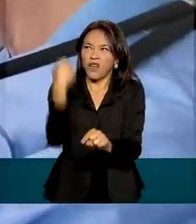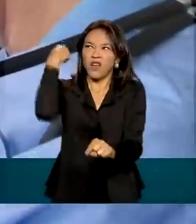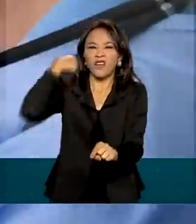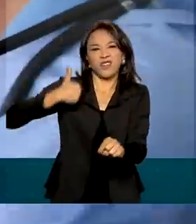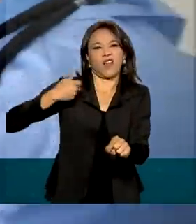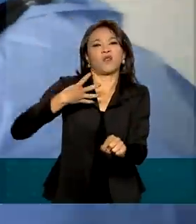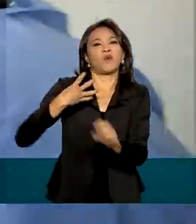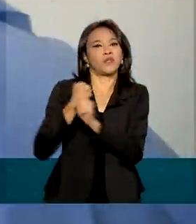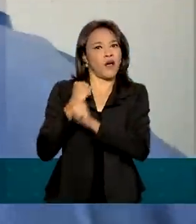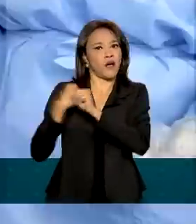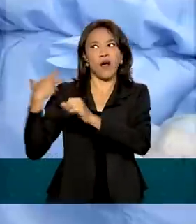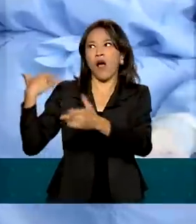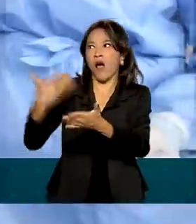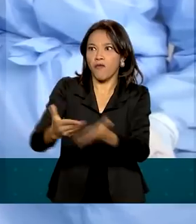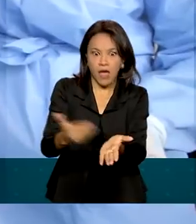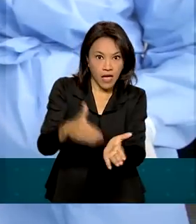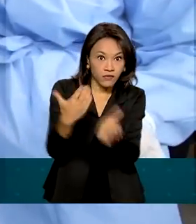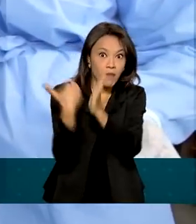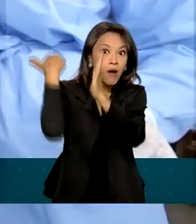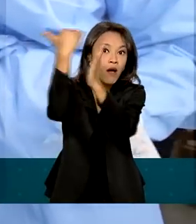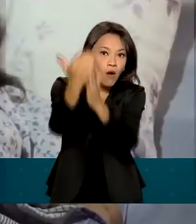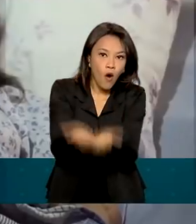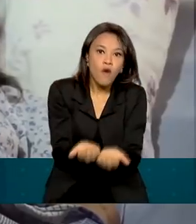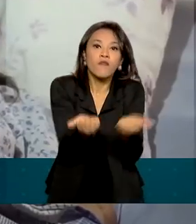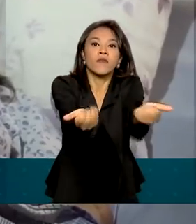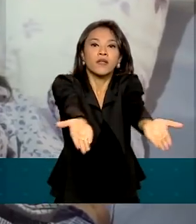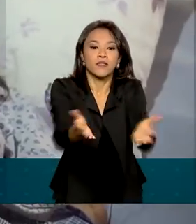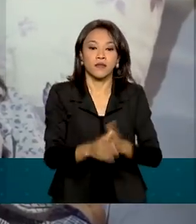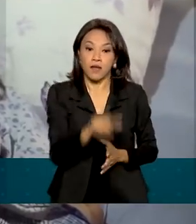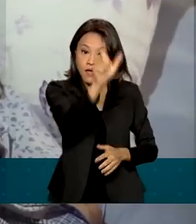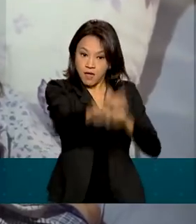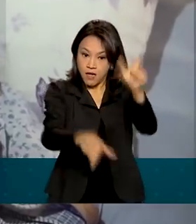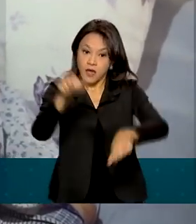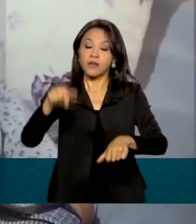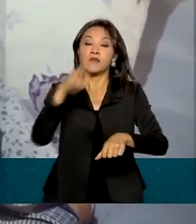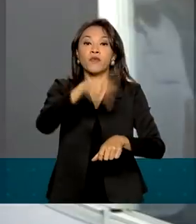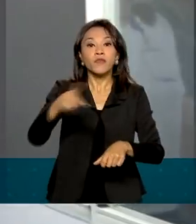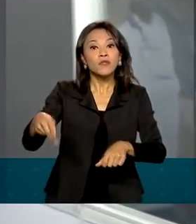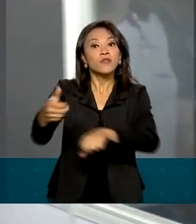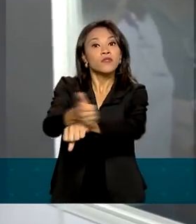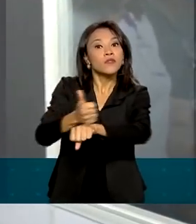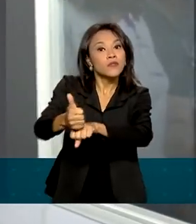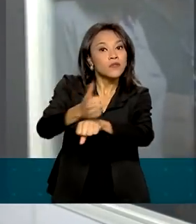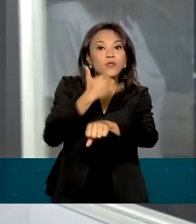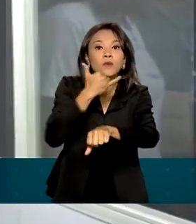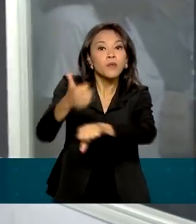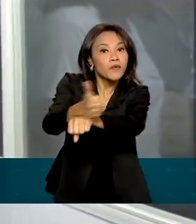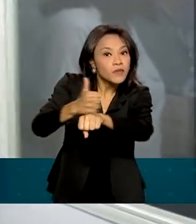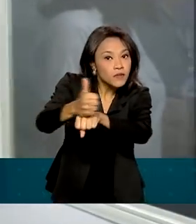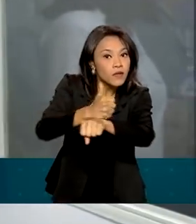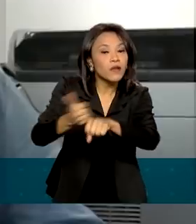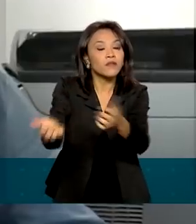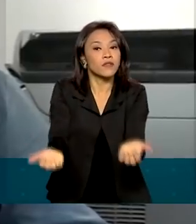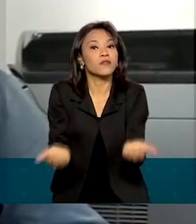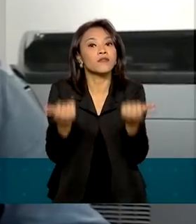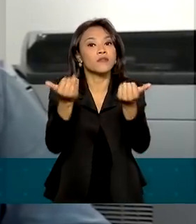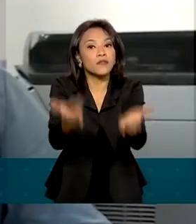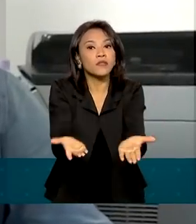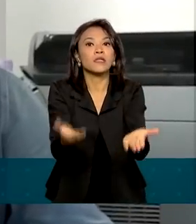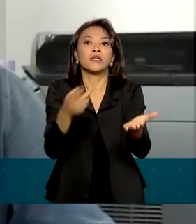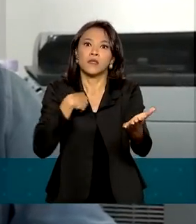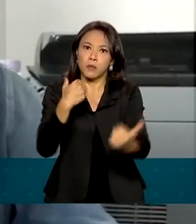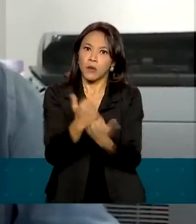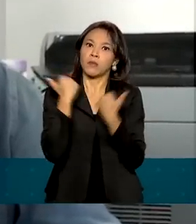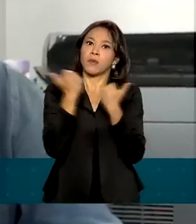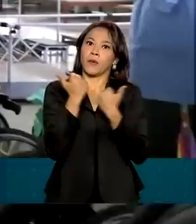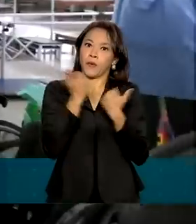Durante um ano, esses profissionais vão receber uma gratificação mensal para desenvolver e viabilizar o produto